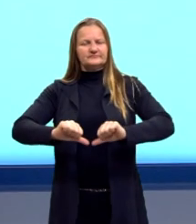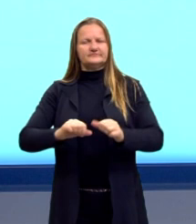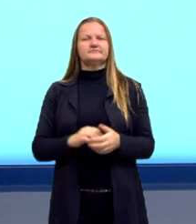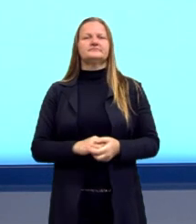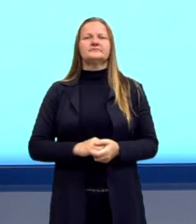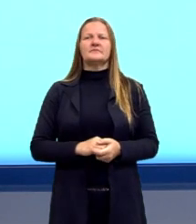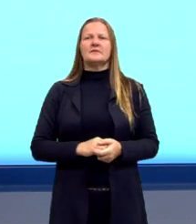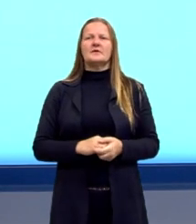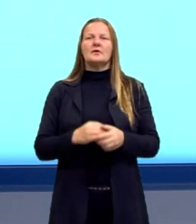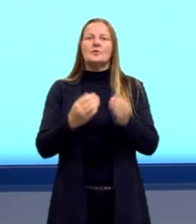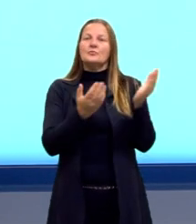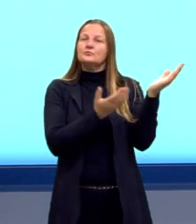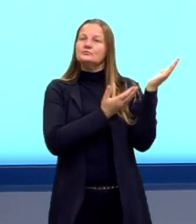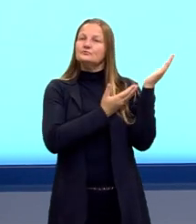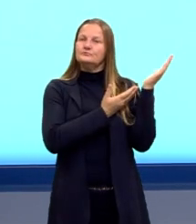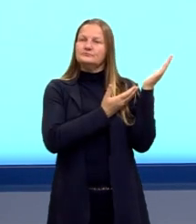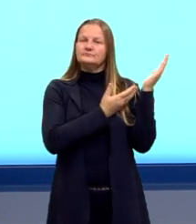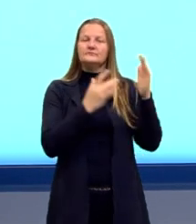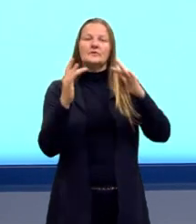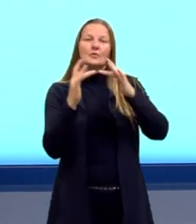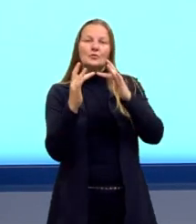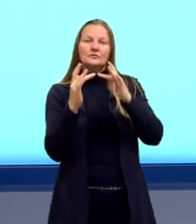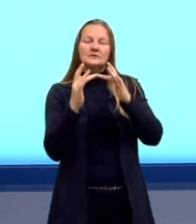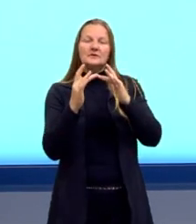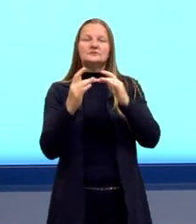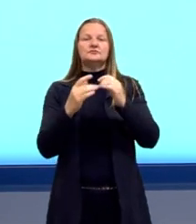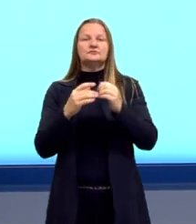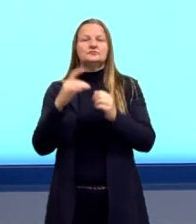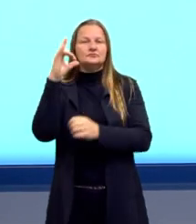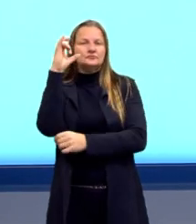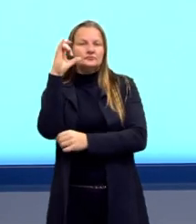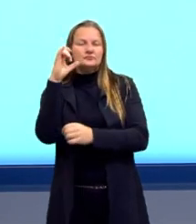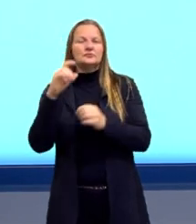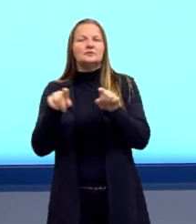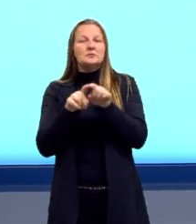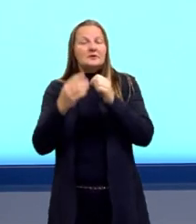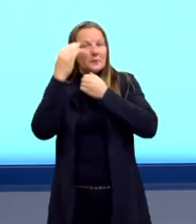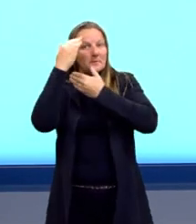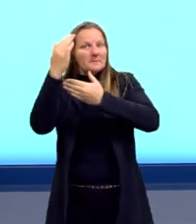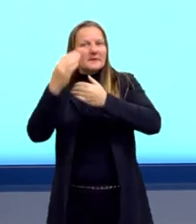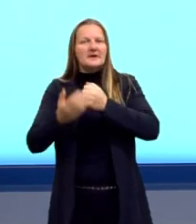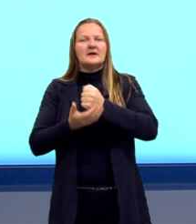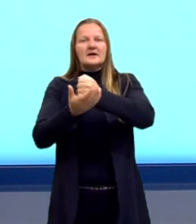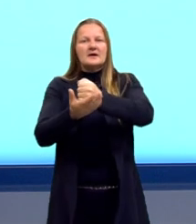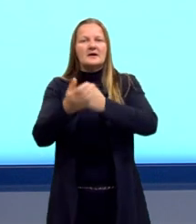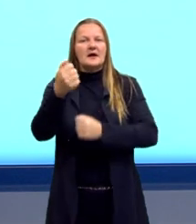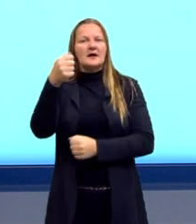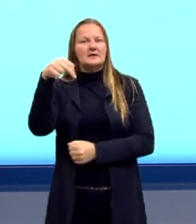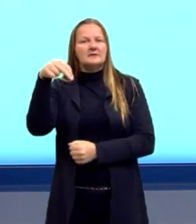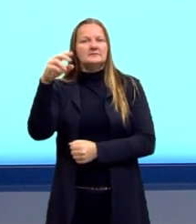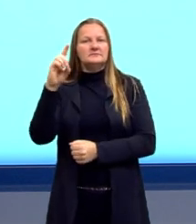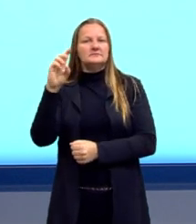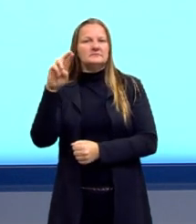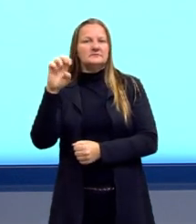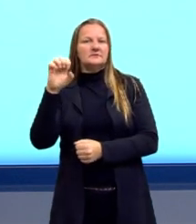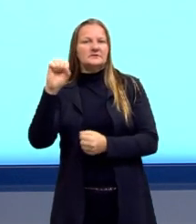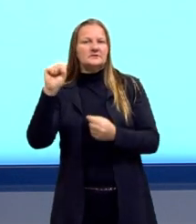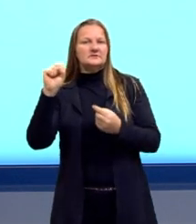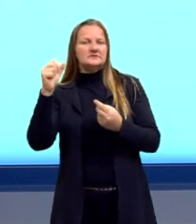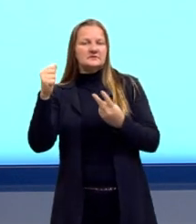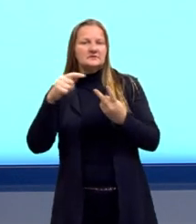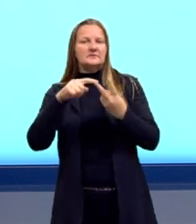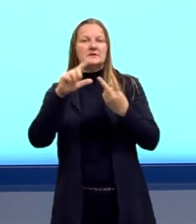no arroba proflucaslabella. E agradecer a ajuda da minha curadora Andressa Domanski e da nossa revisora de portuguesa, professora